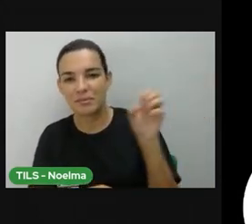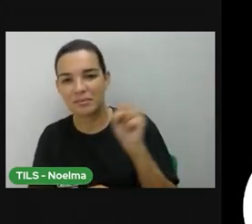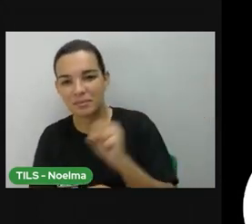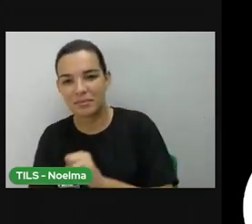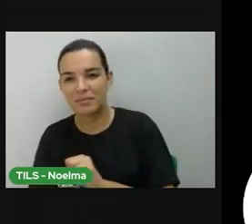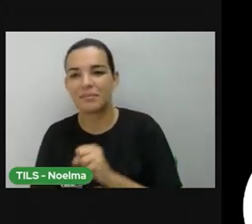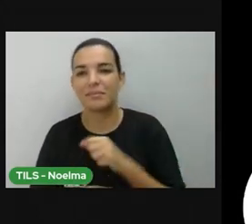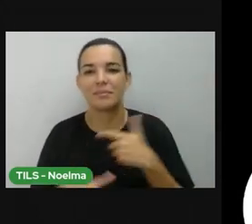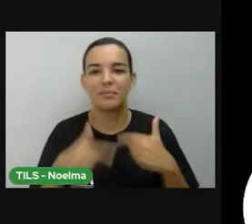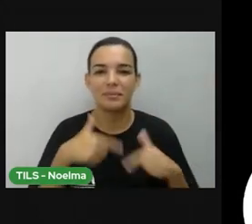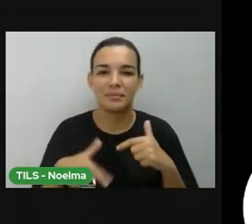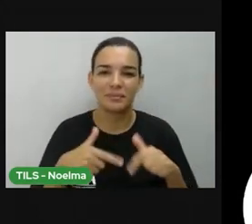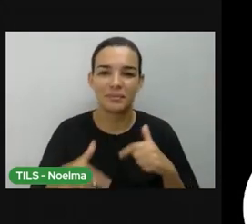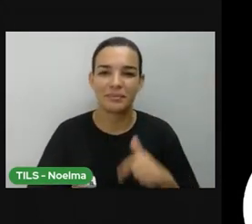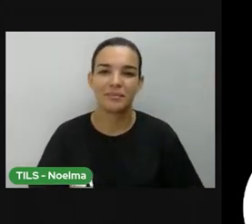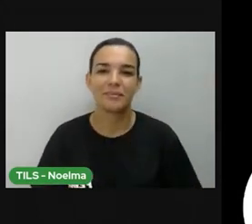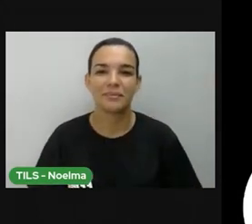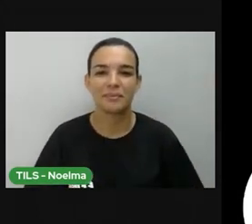pegou ela para trabalhar.